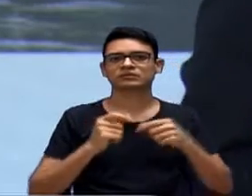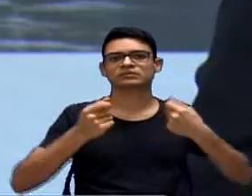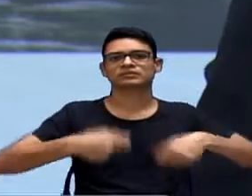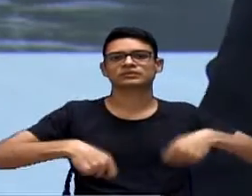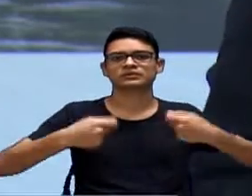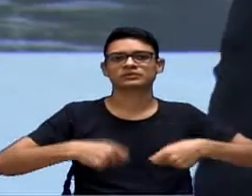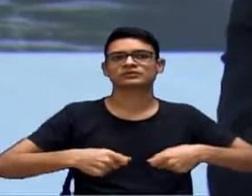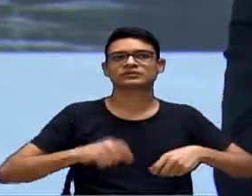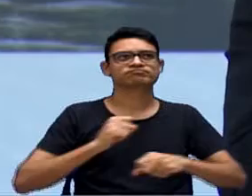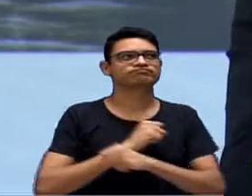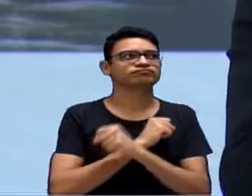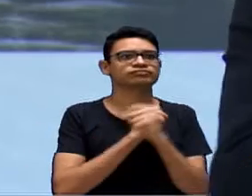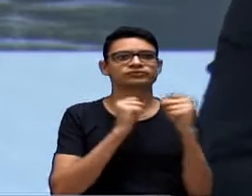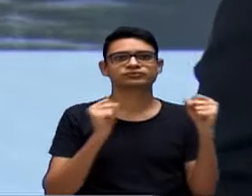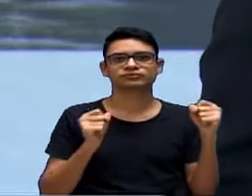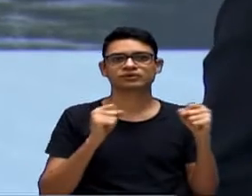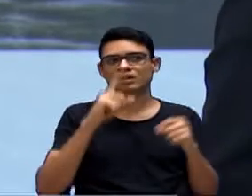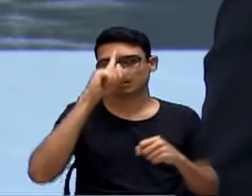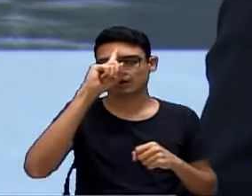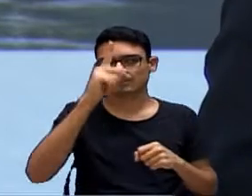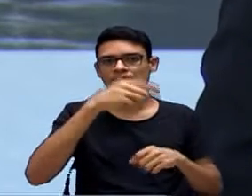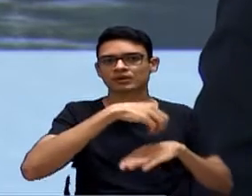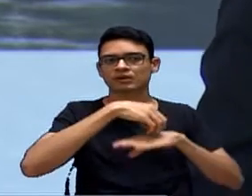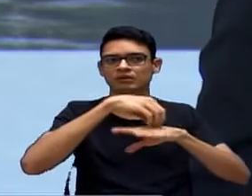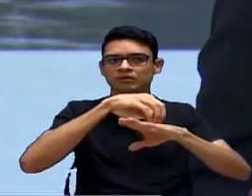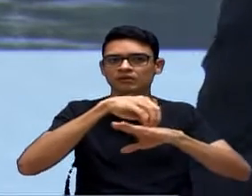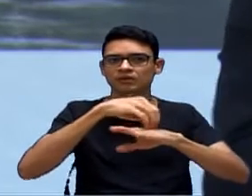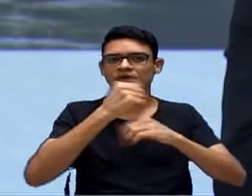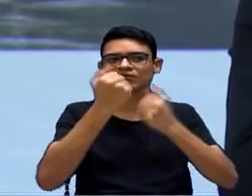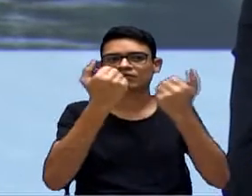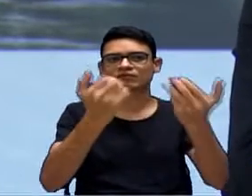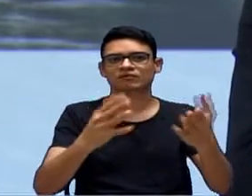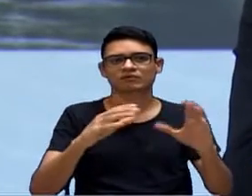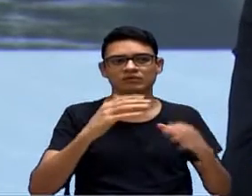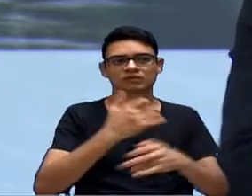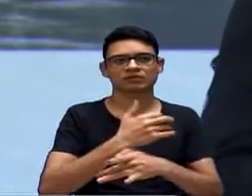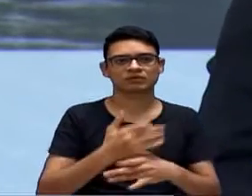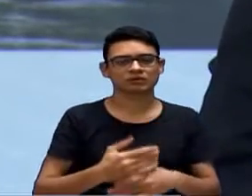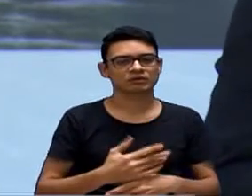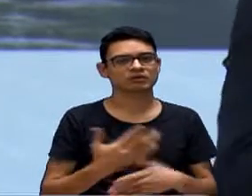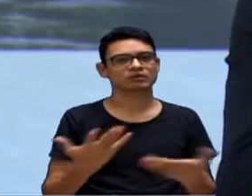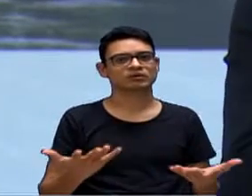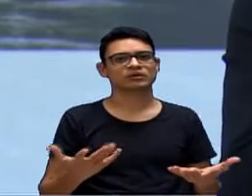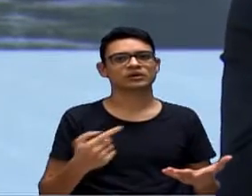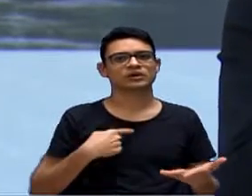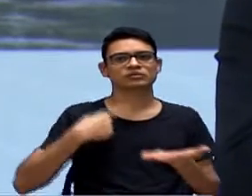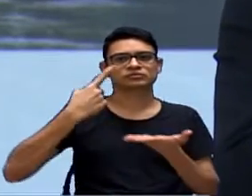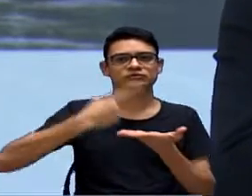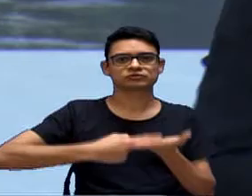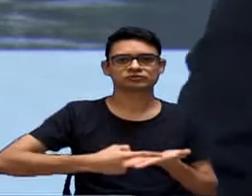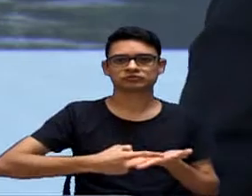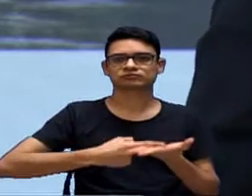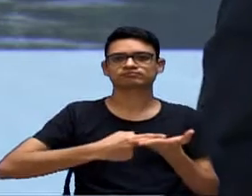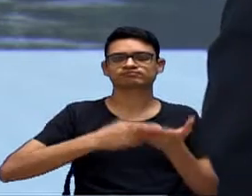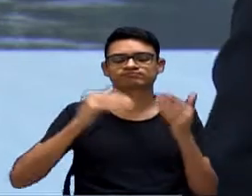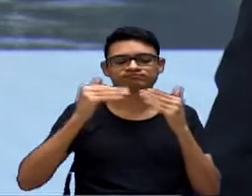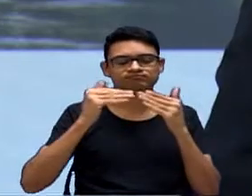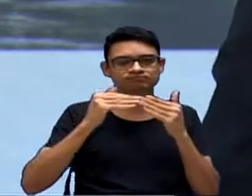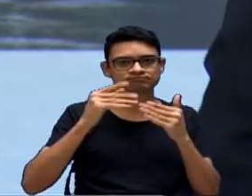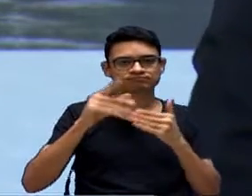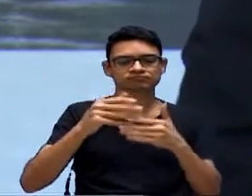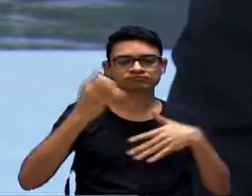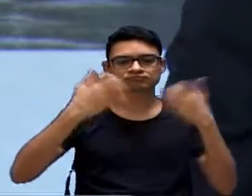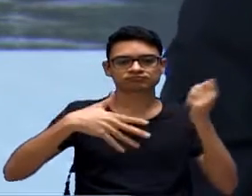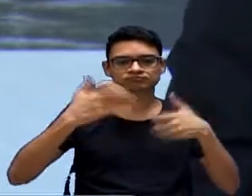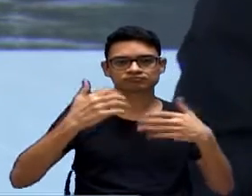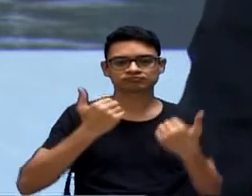É um absurdo ainda continuar mandando para fora da cidade como tem sido feito ultimamente. Concordo plenamente com o que foi falado aqui e